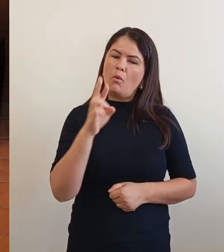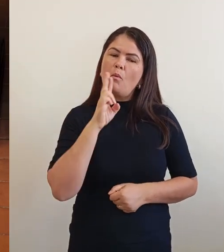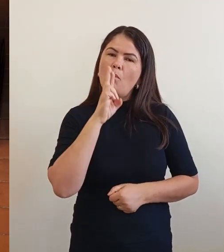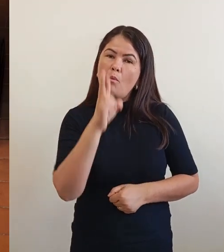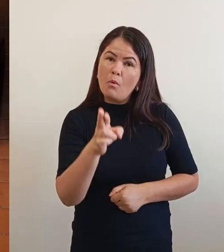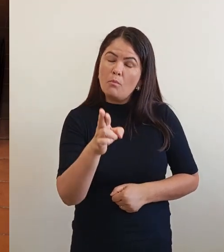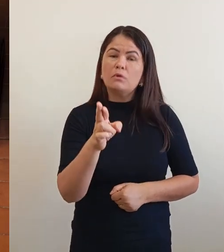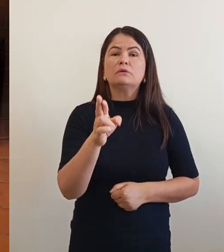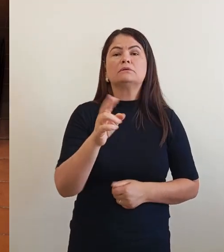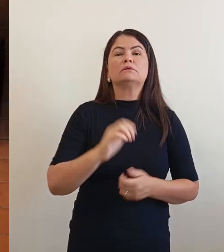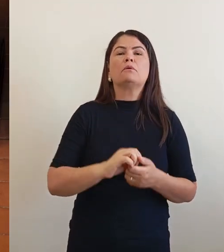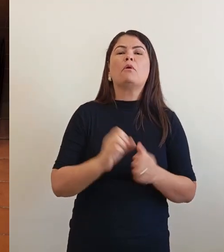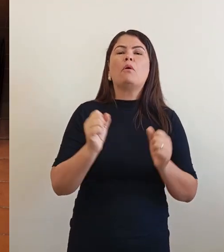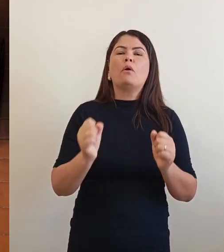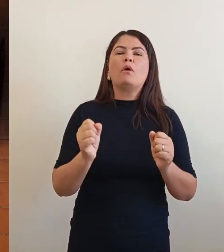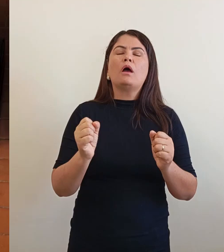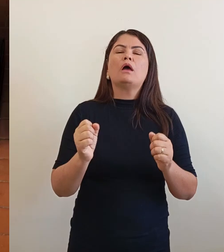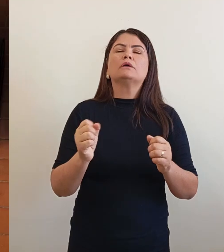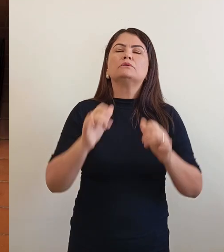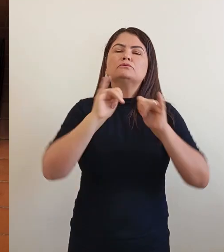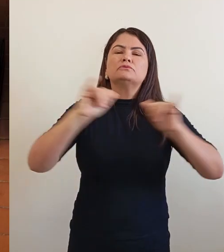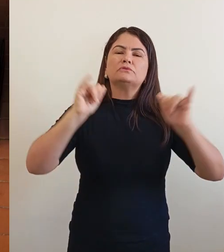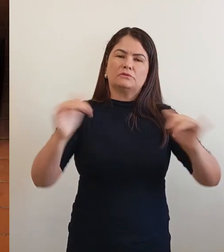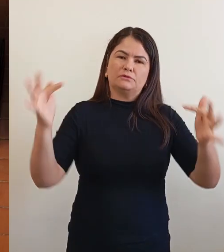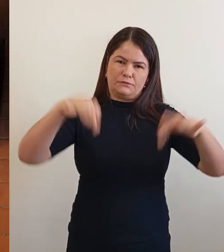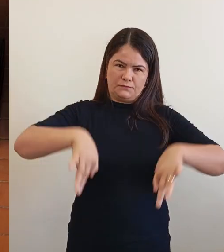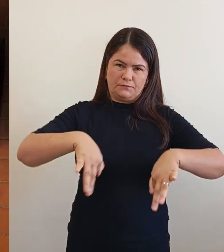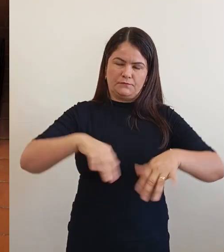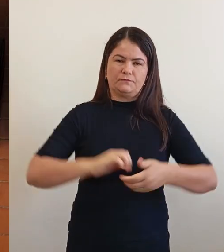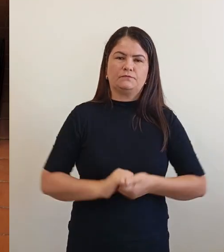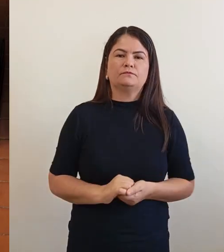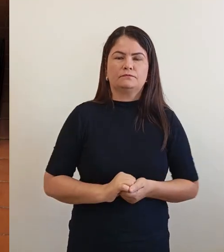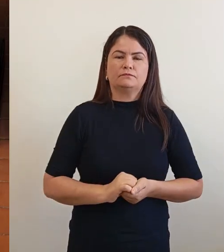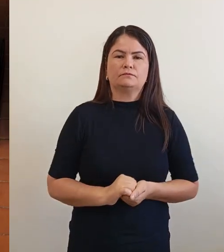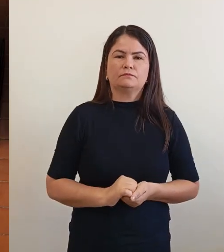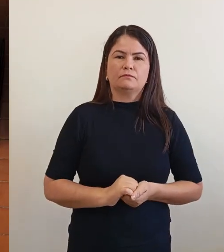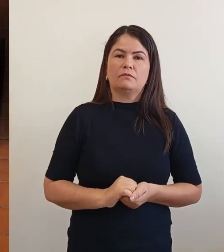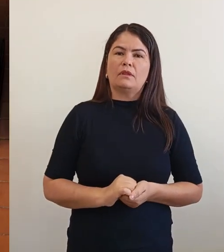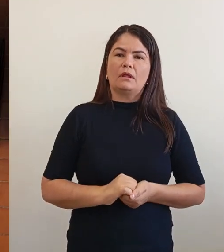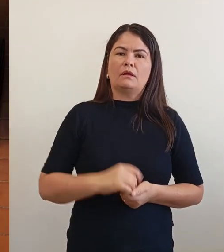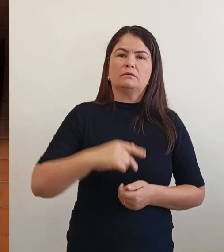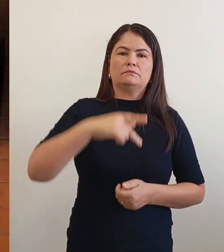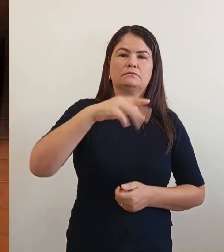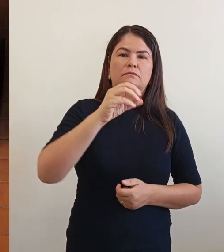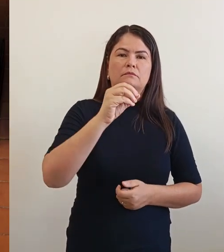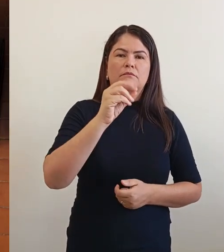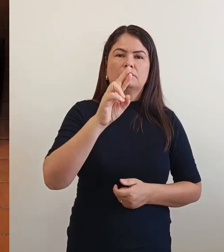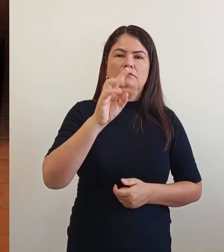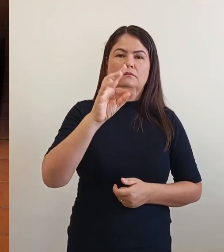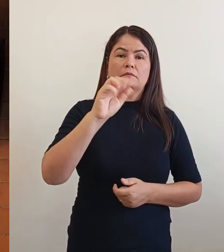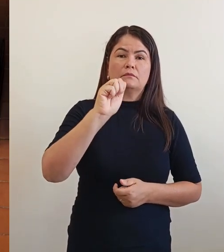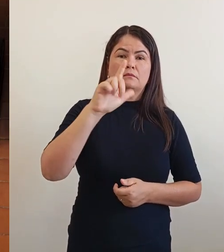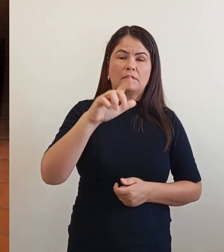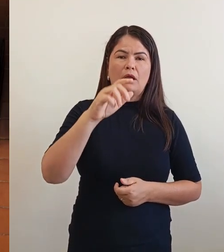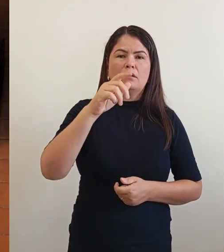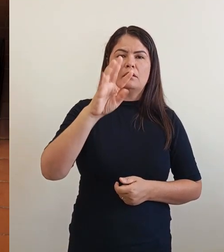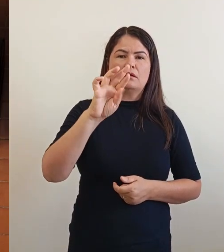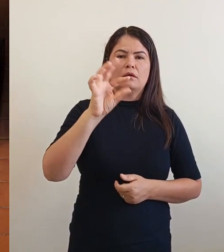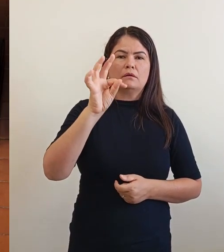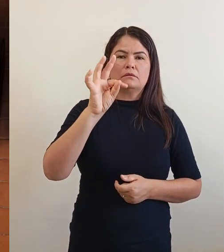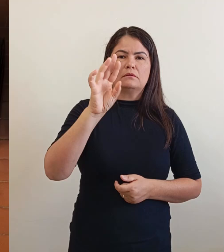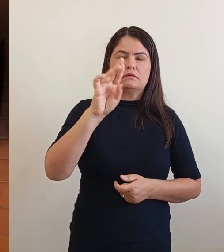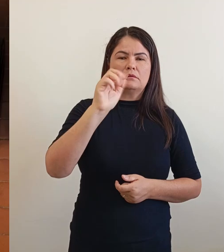No portal de transparência, a gente olha lá, tem 11 secretarias no nosso município.